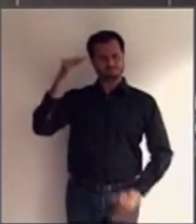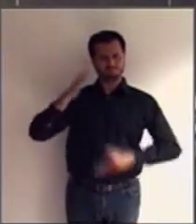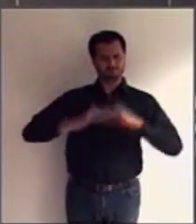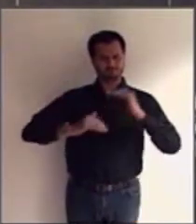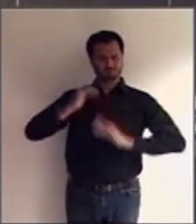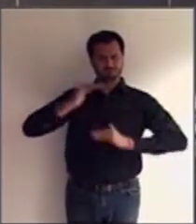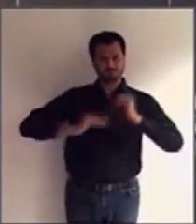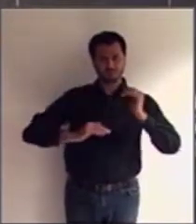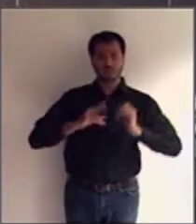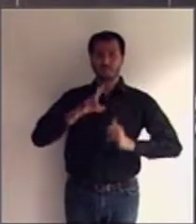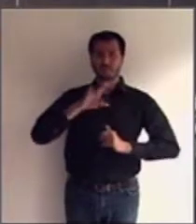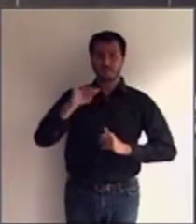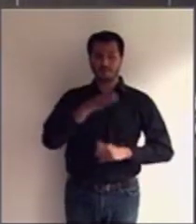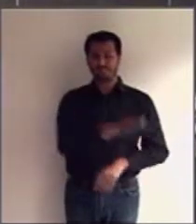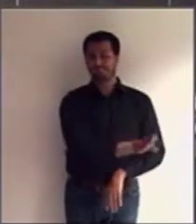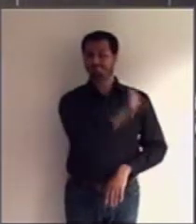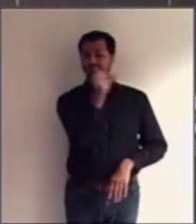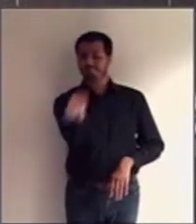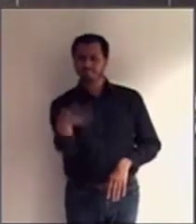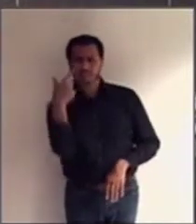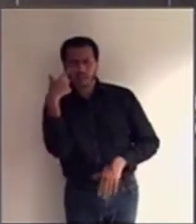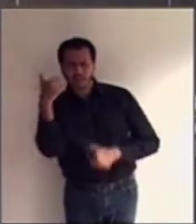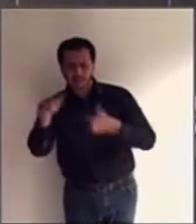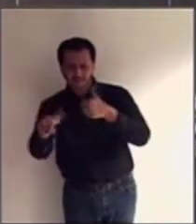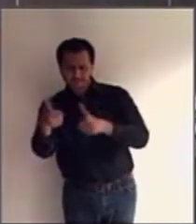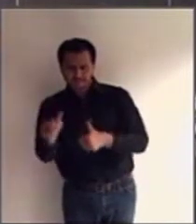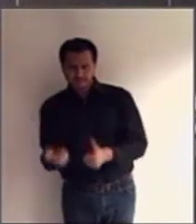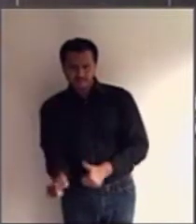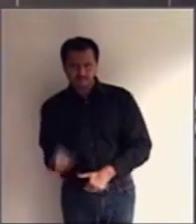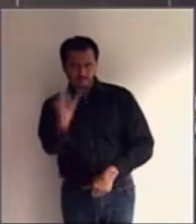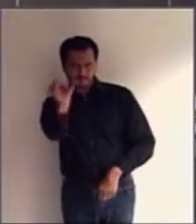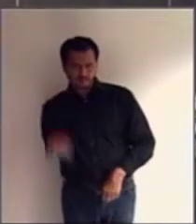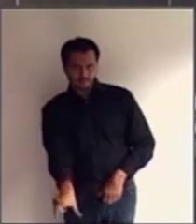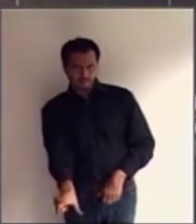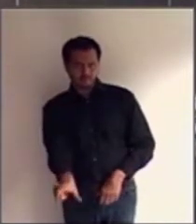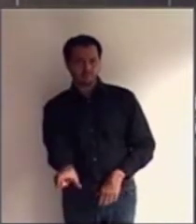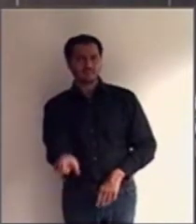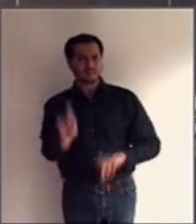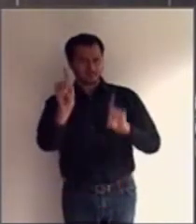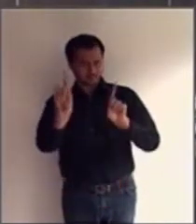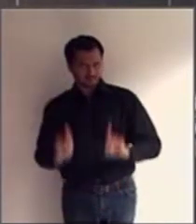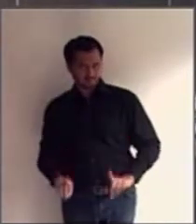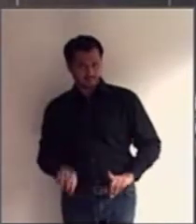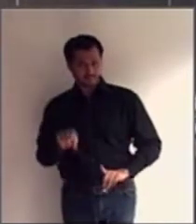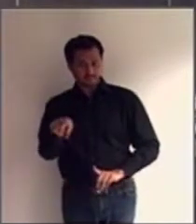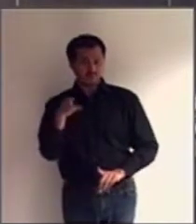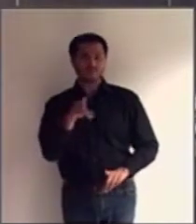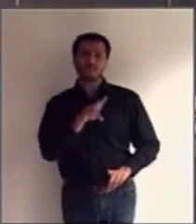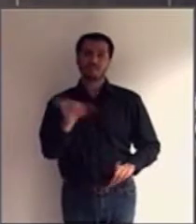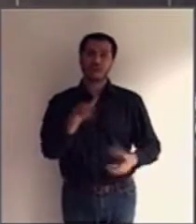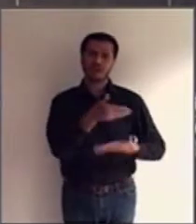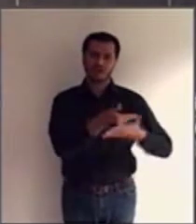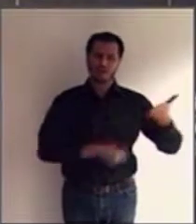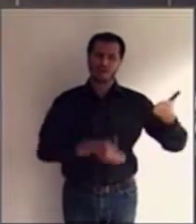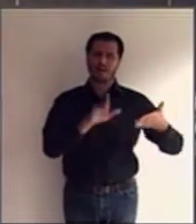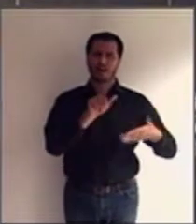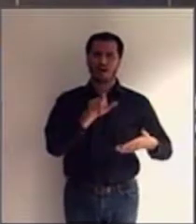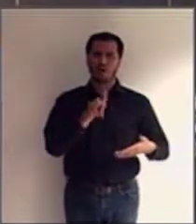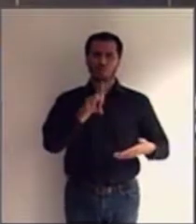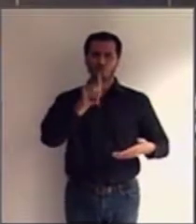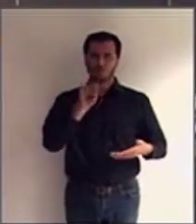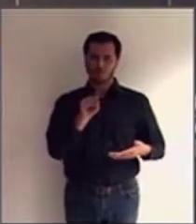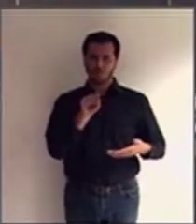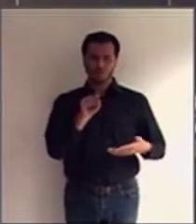está sendo interditada, que se pretende interditar, para emitir um laudo que será apreciado pelo